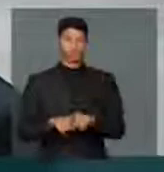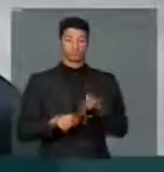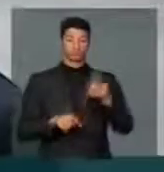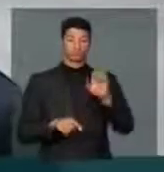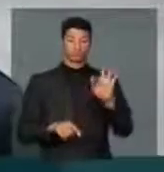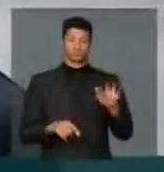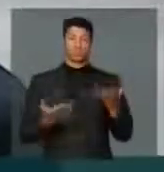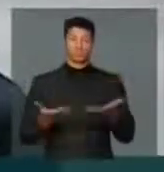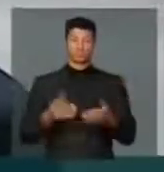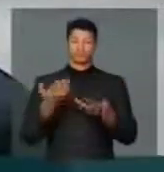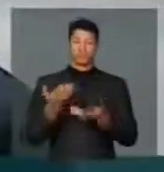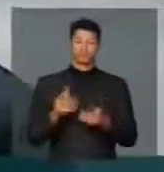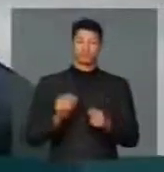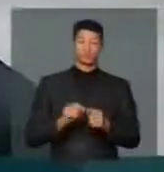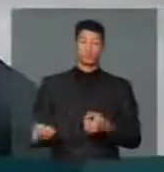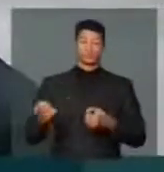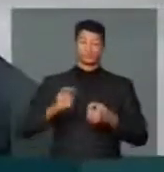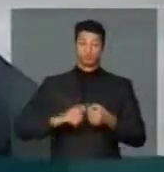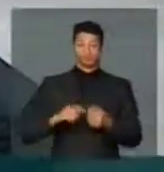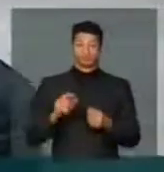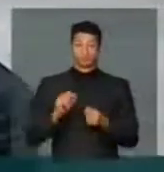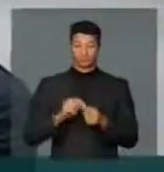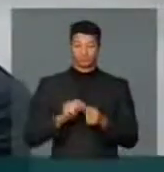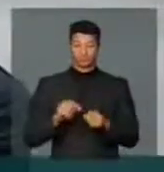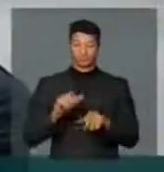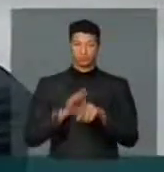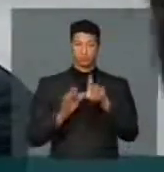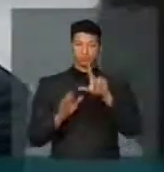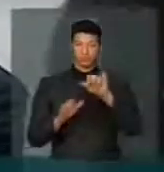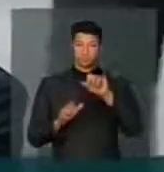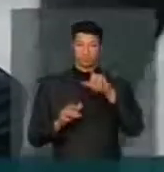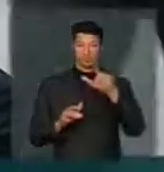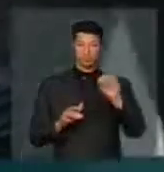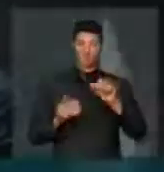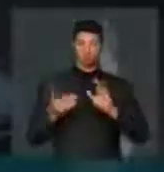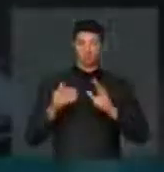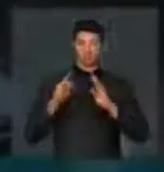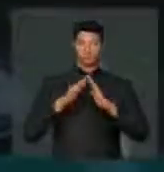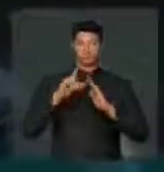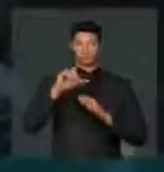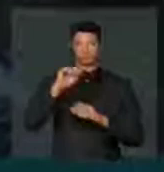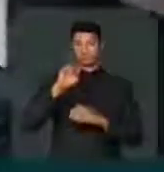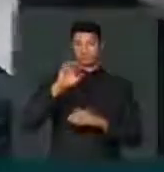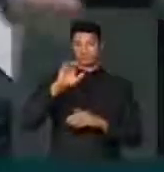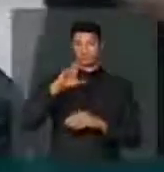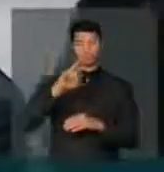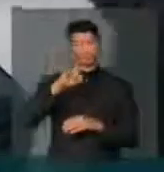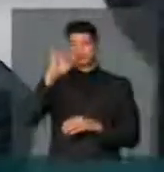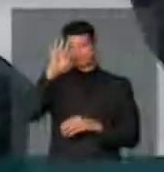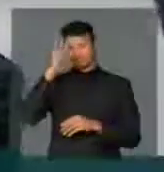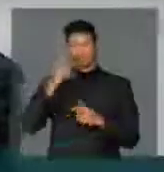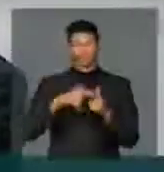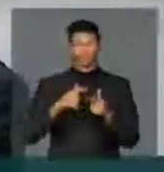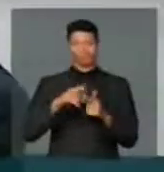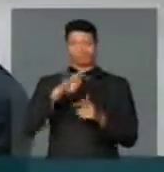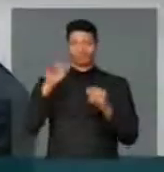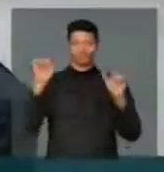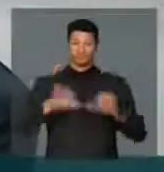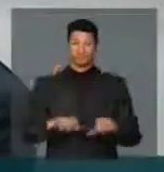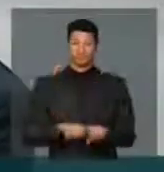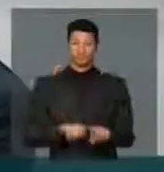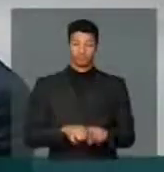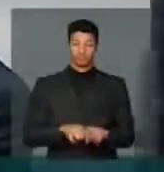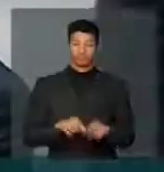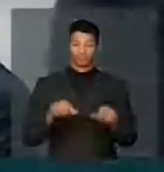Caixa agora quer tomar de volta para fazer leilão dessas casas lotéricas. Não vai resolver o problema da Caixa Econômica e vai piorar